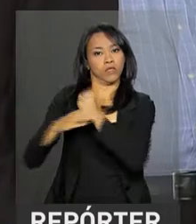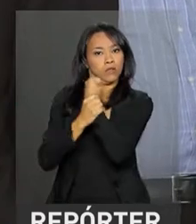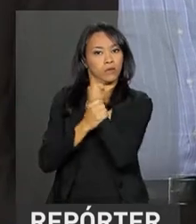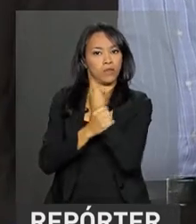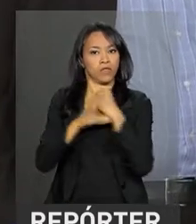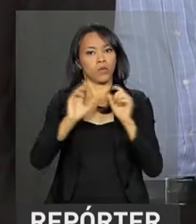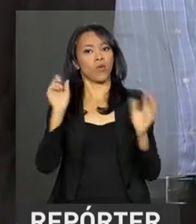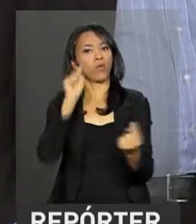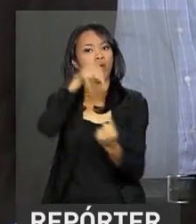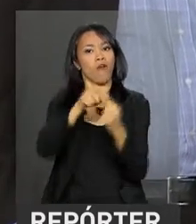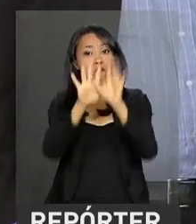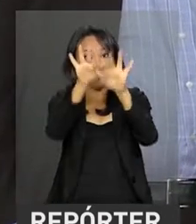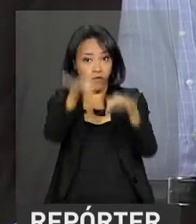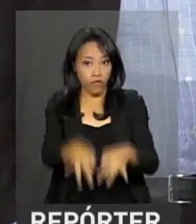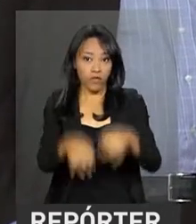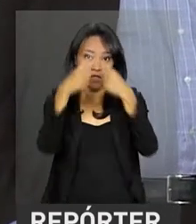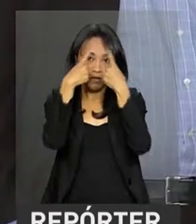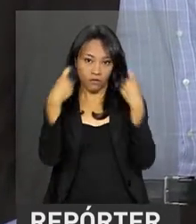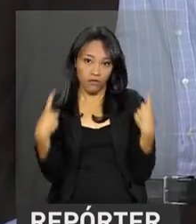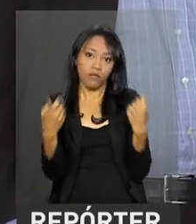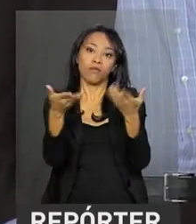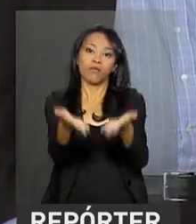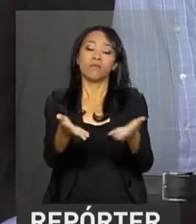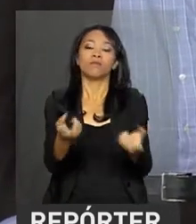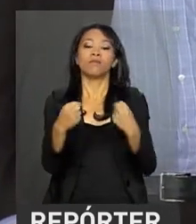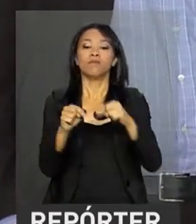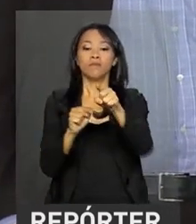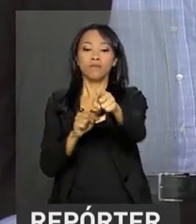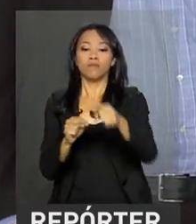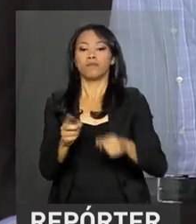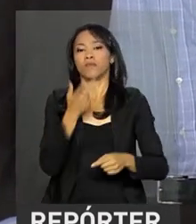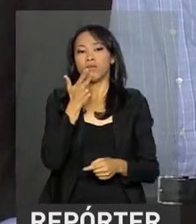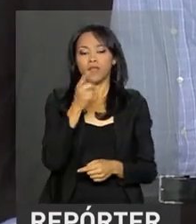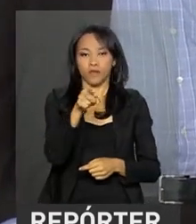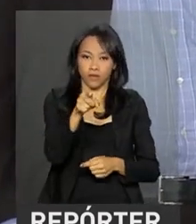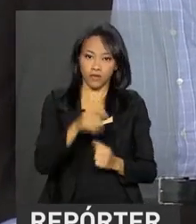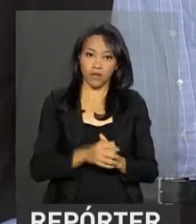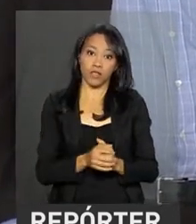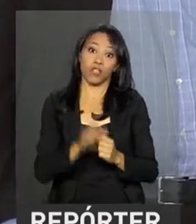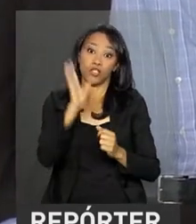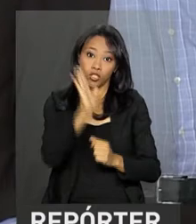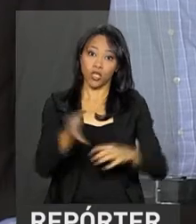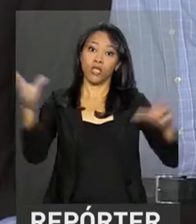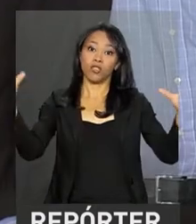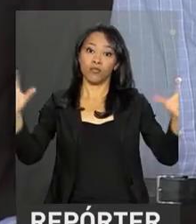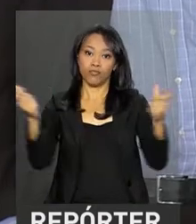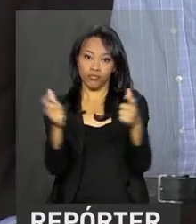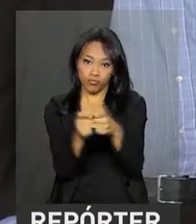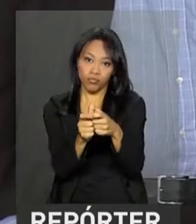fim do crime organizado. Já diminuiu nesses dois, três dias enormemente o índice de criminalidade,